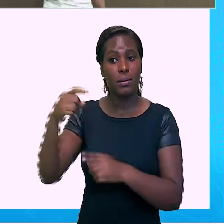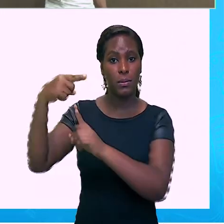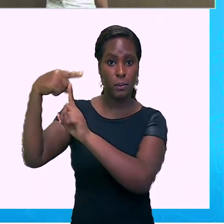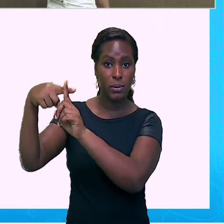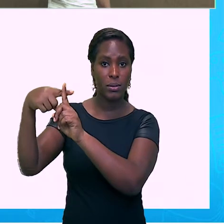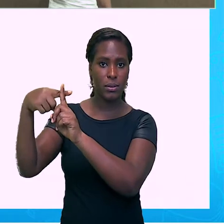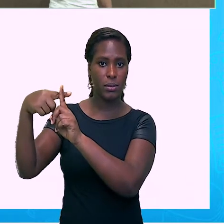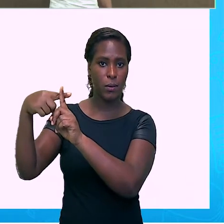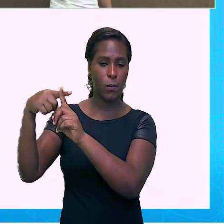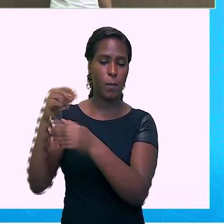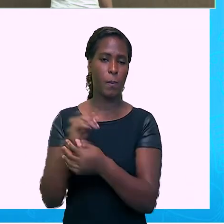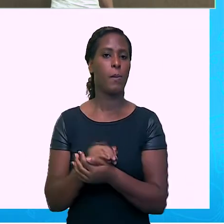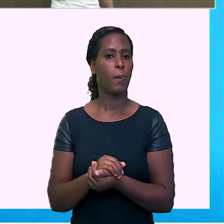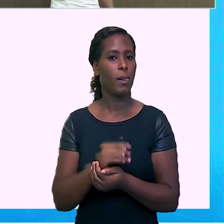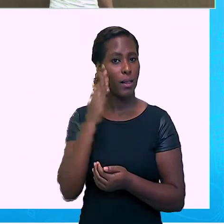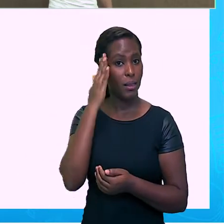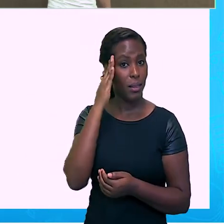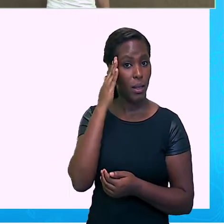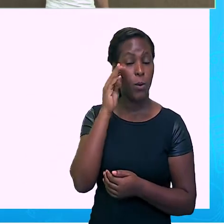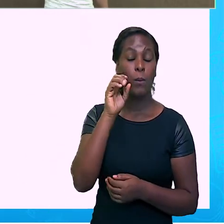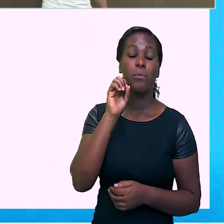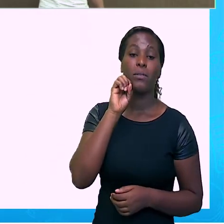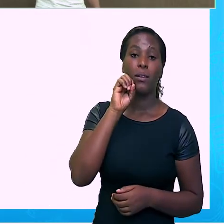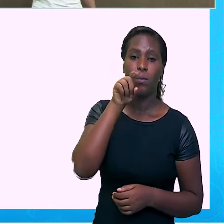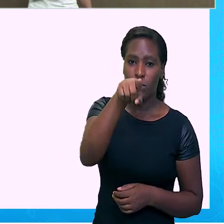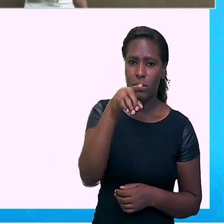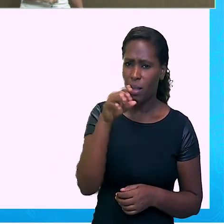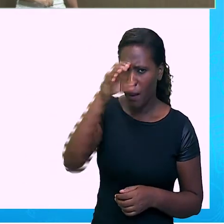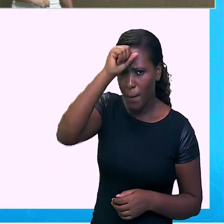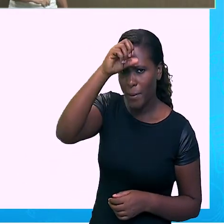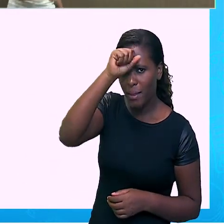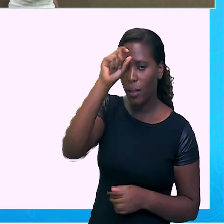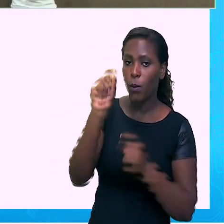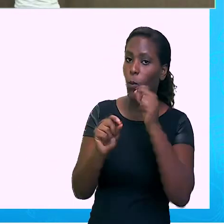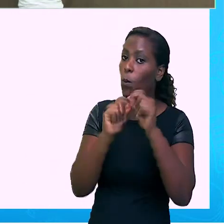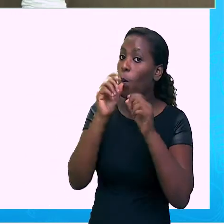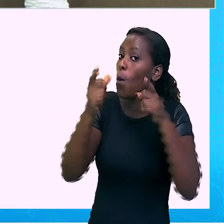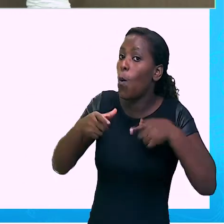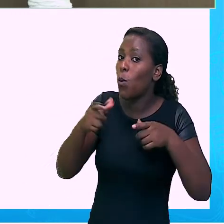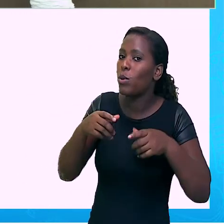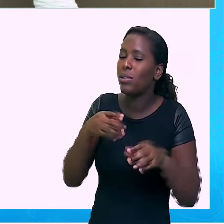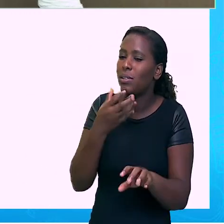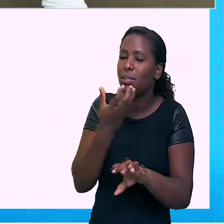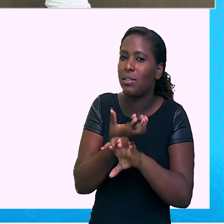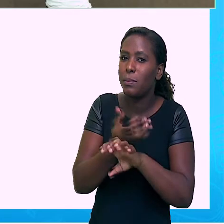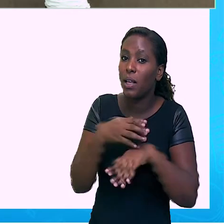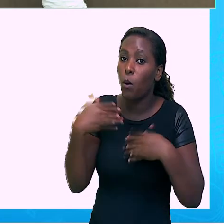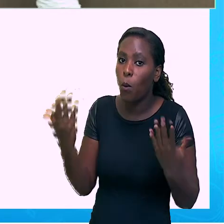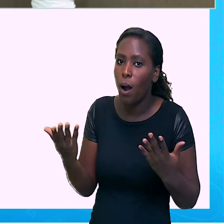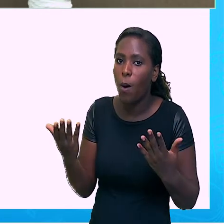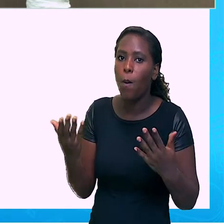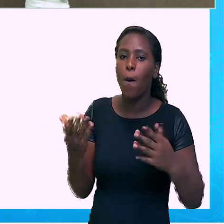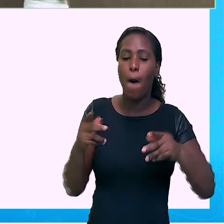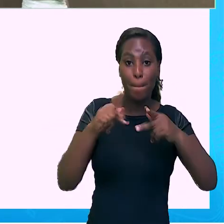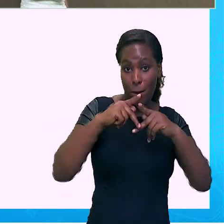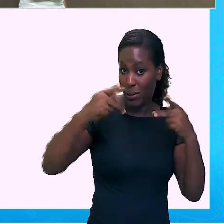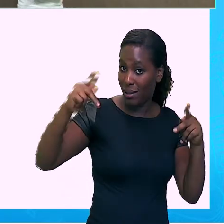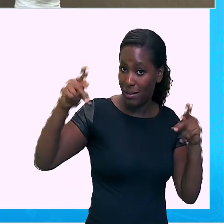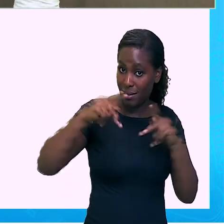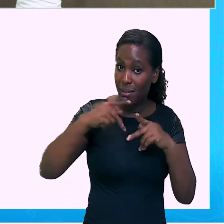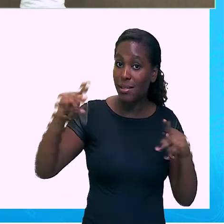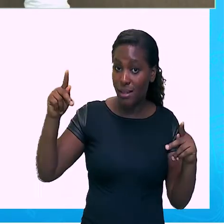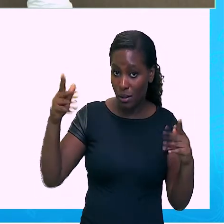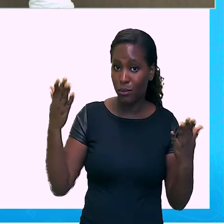potenciação, quando nós estudamos o conjunto dos números inteiros no sétimo ano. Vejamos este exemplo aqui.